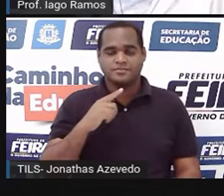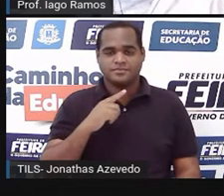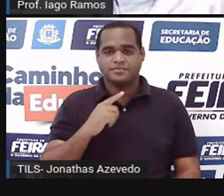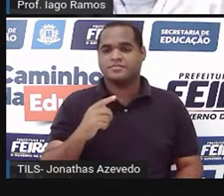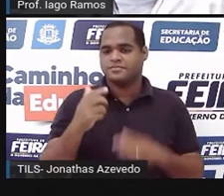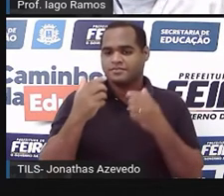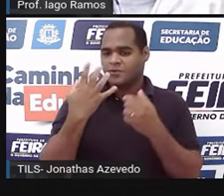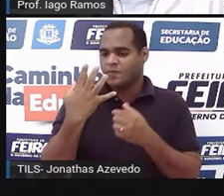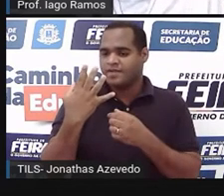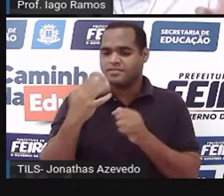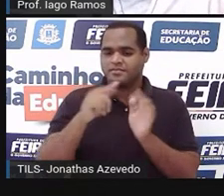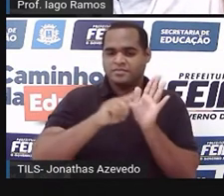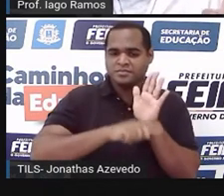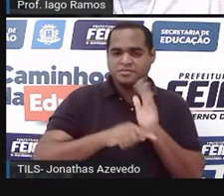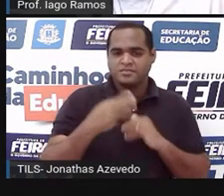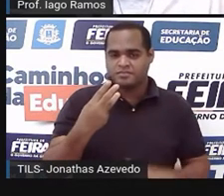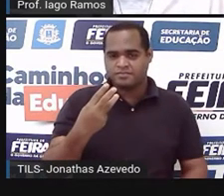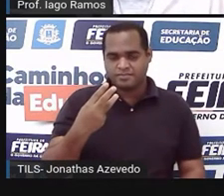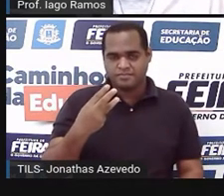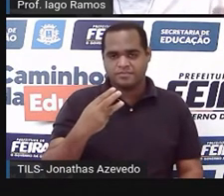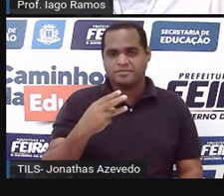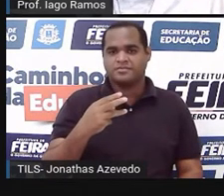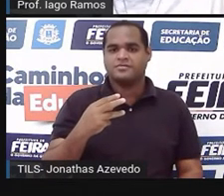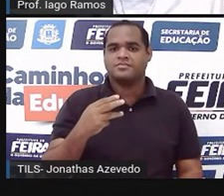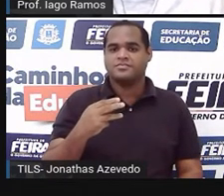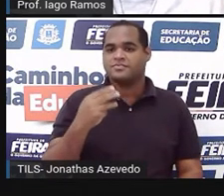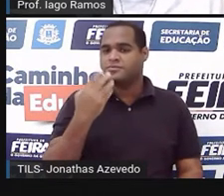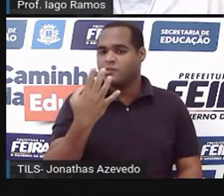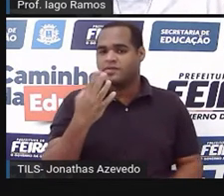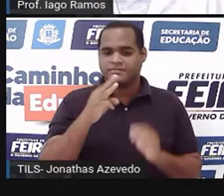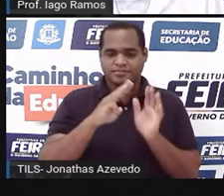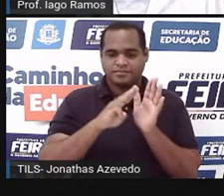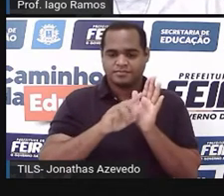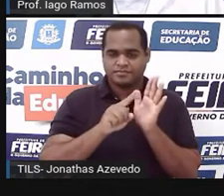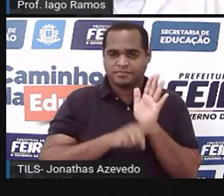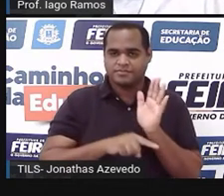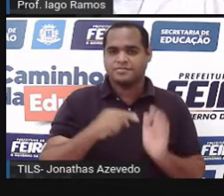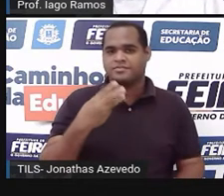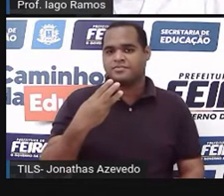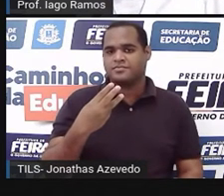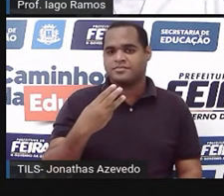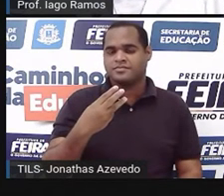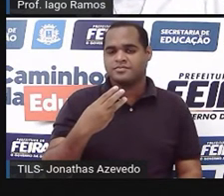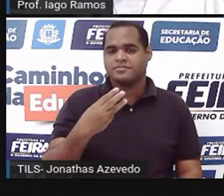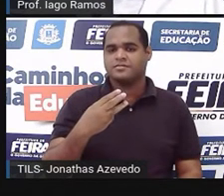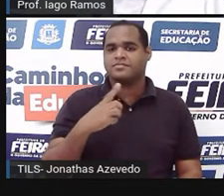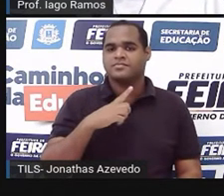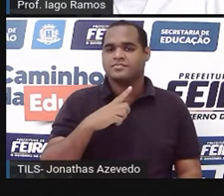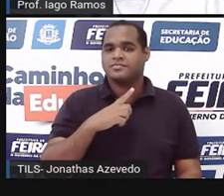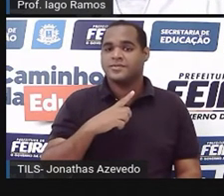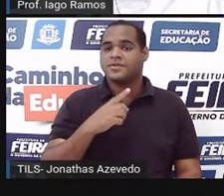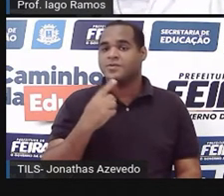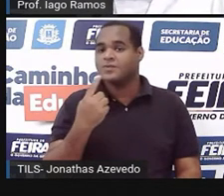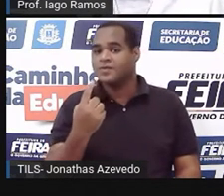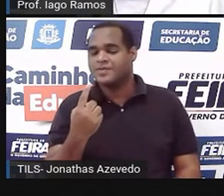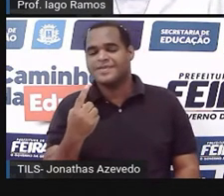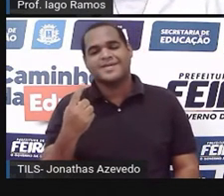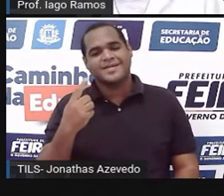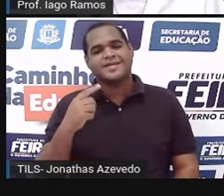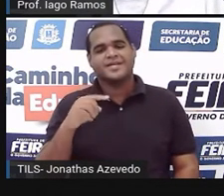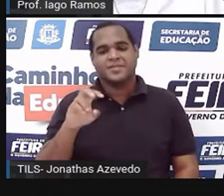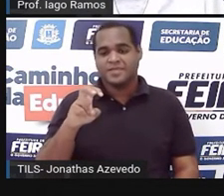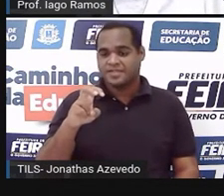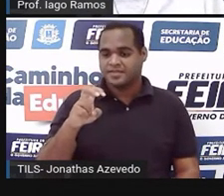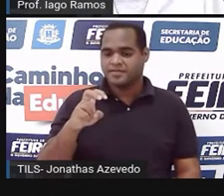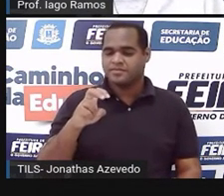menos 3. Tá? 4 é maior do que 3, vai ter que fazer 4 menos 3. 4 menos 3 é 1, claro que 5